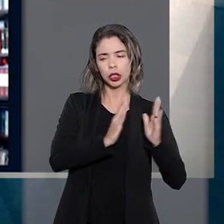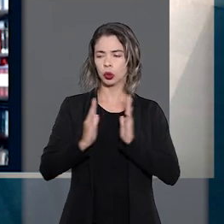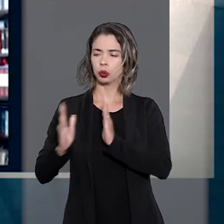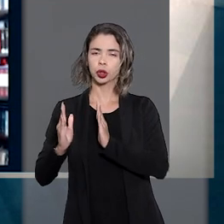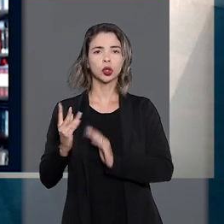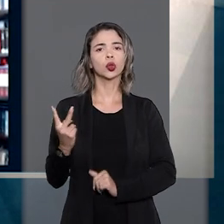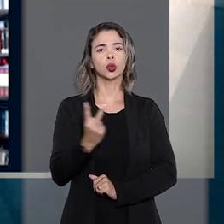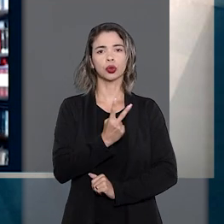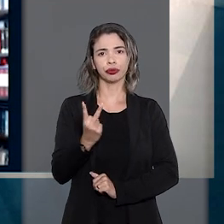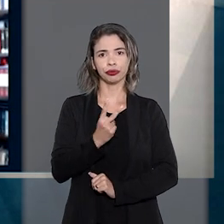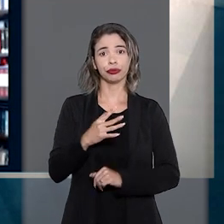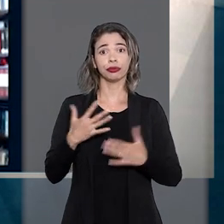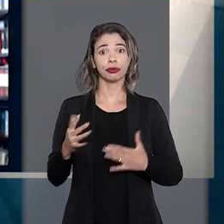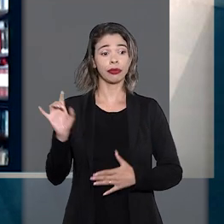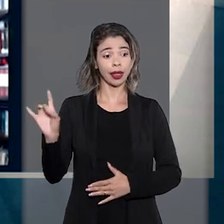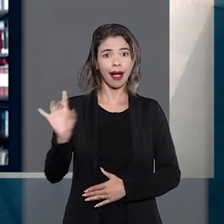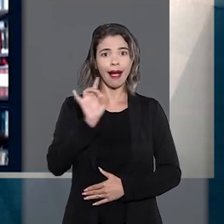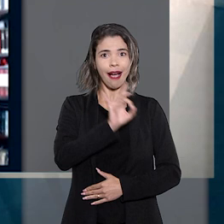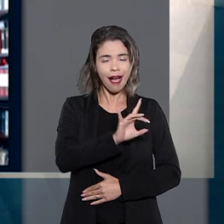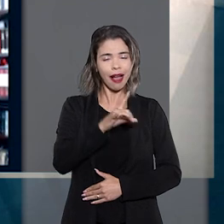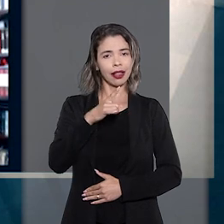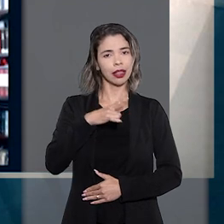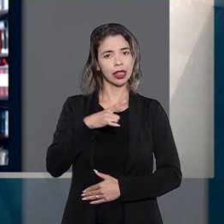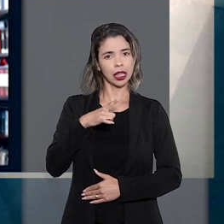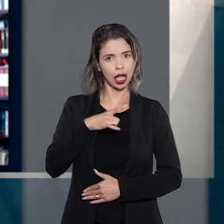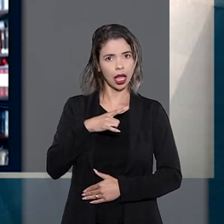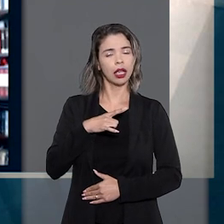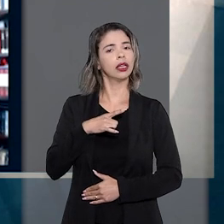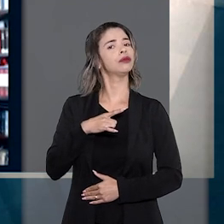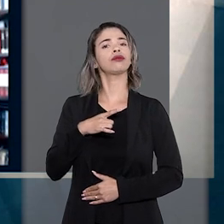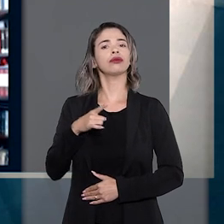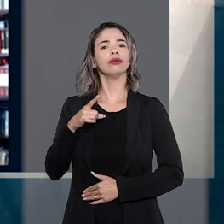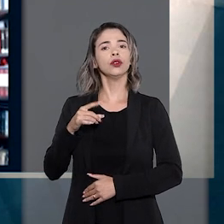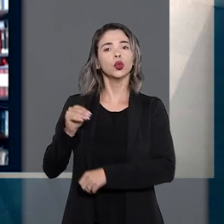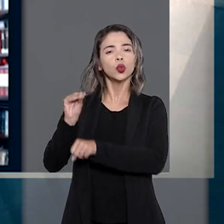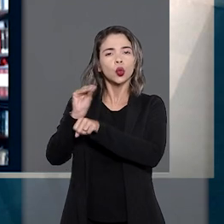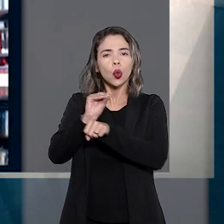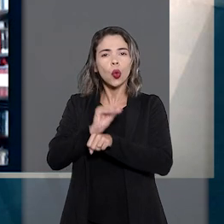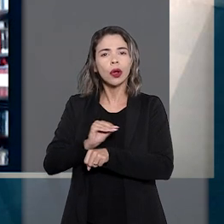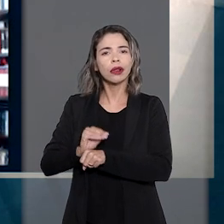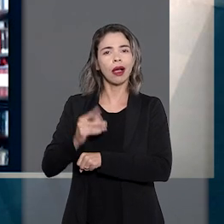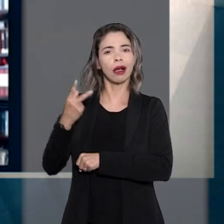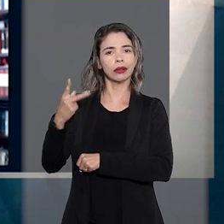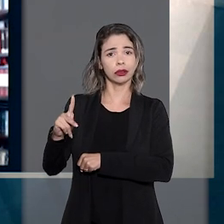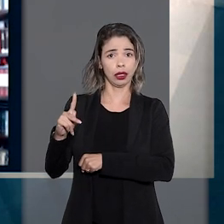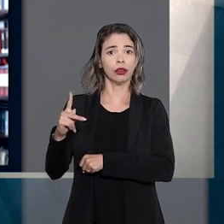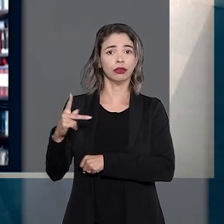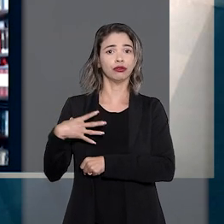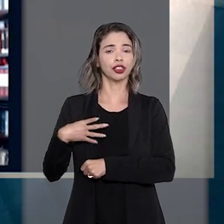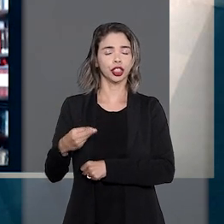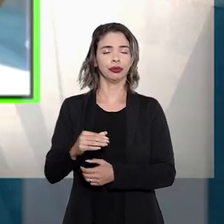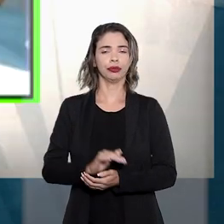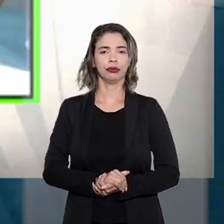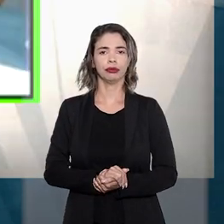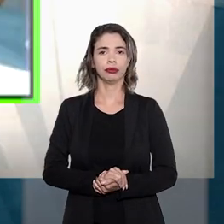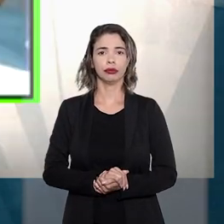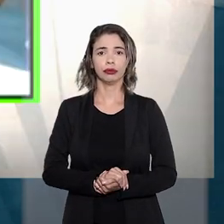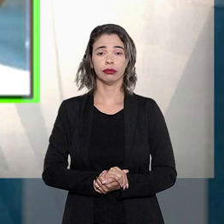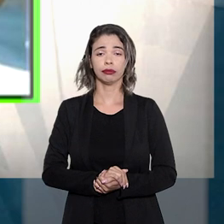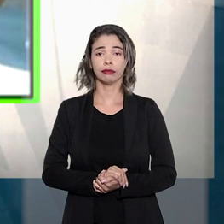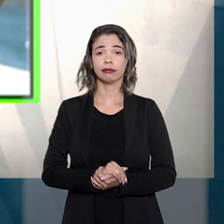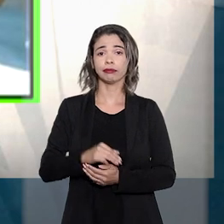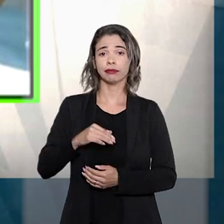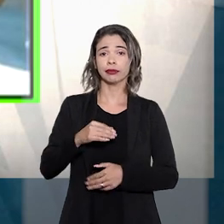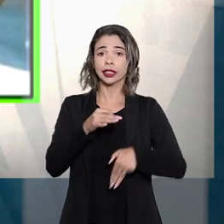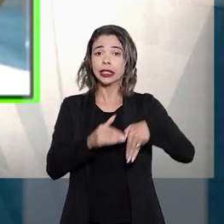determinado período, ocasião em que cada um deles, individual e exclusivamente, exercerá a guarda. Ainda segundo